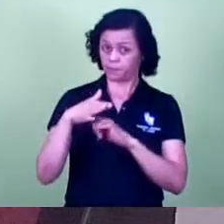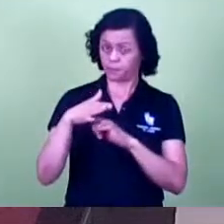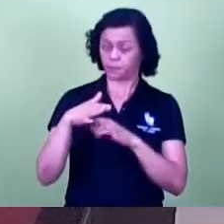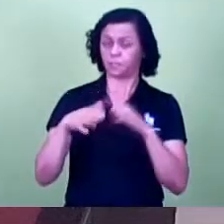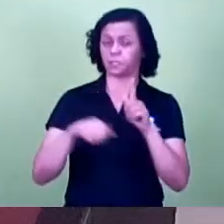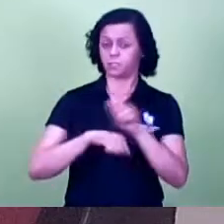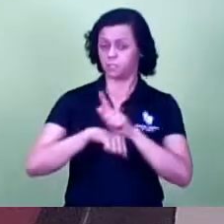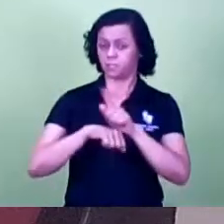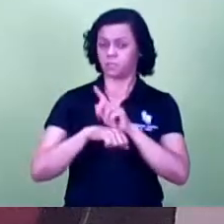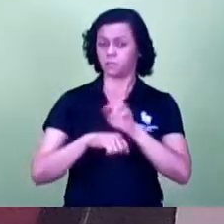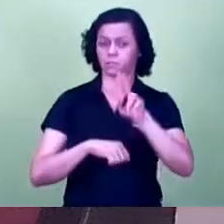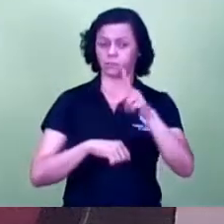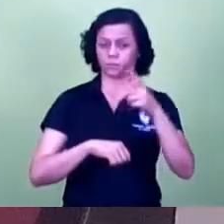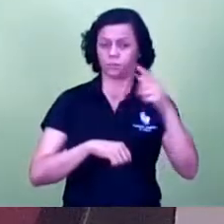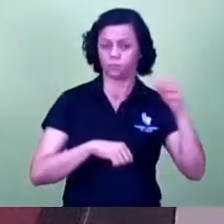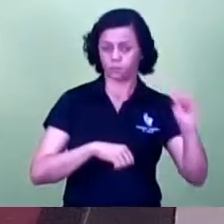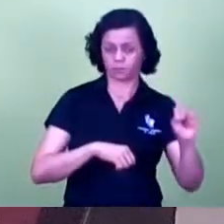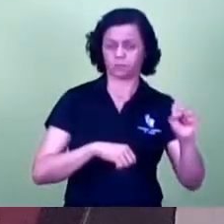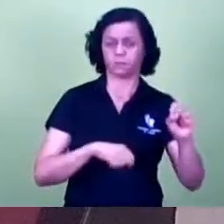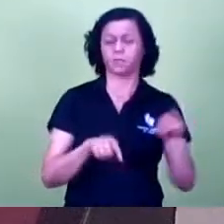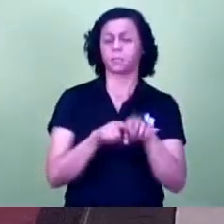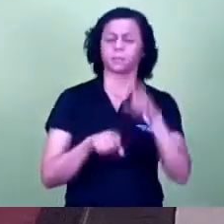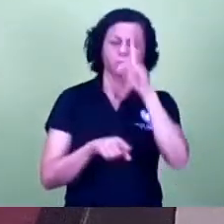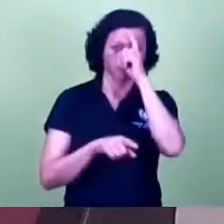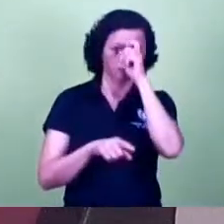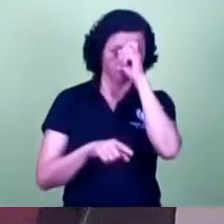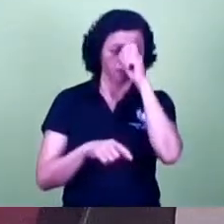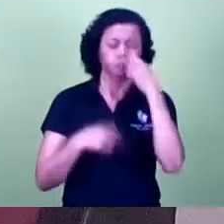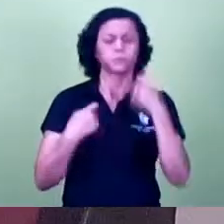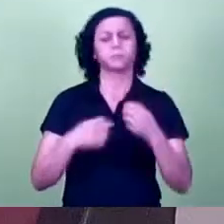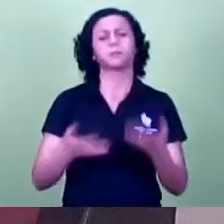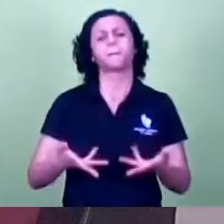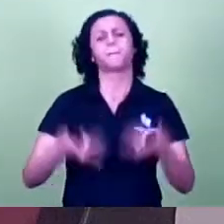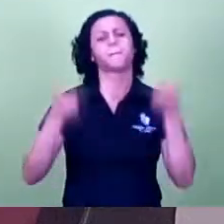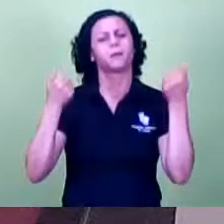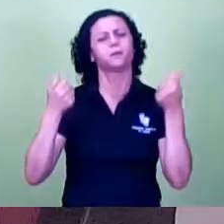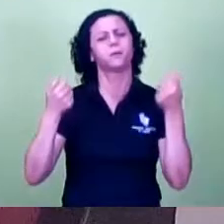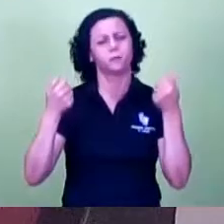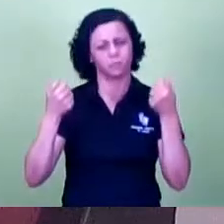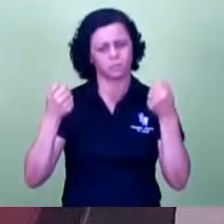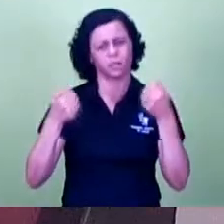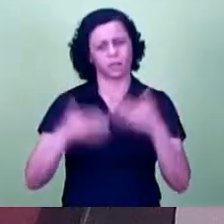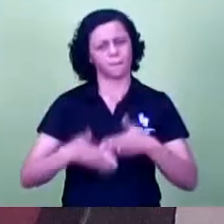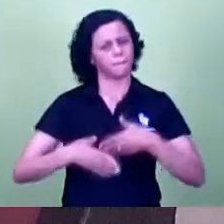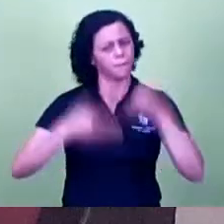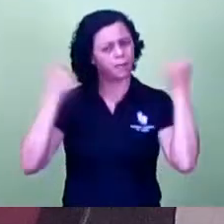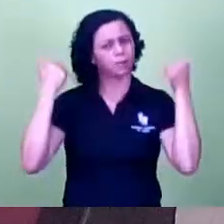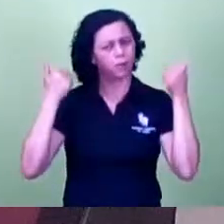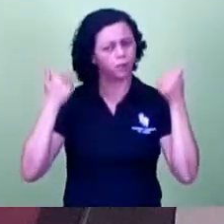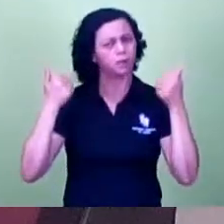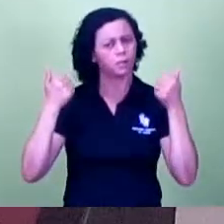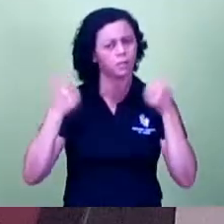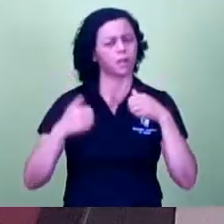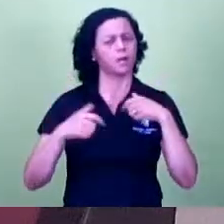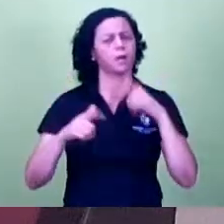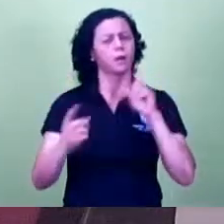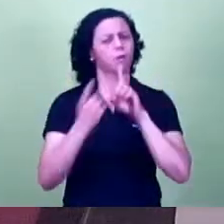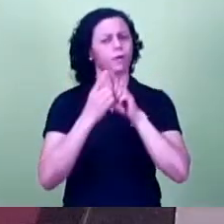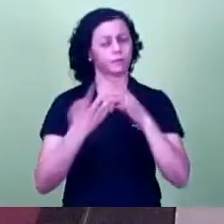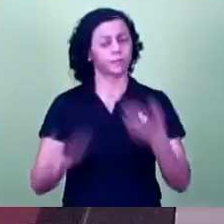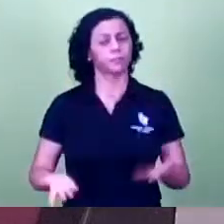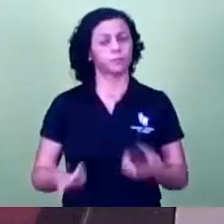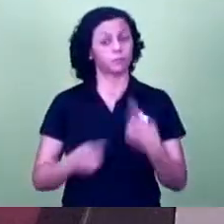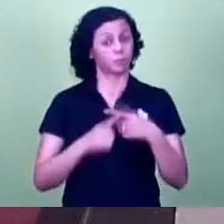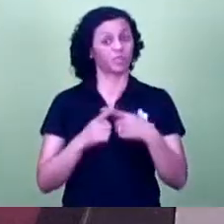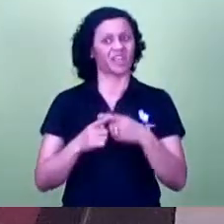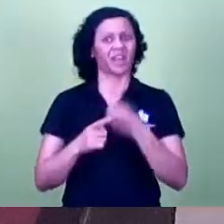esses hospitais procurem melhorar o seu serviço porque não estão fazendo aqui coro de que eles são bons nós